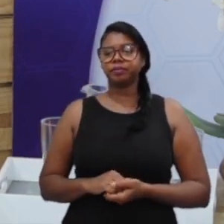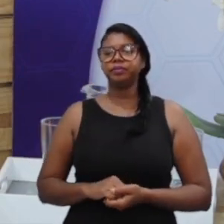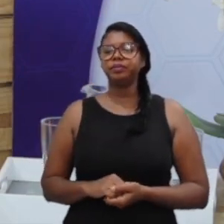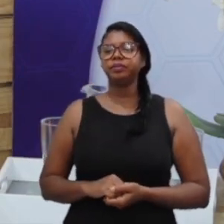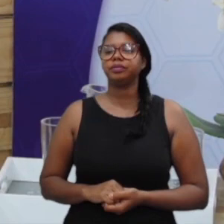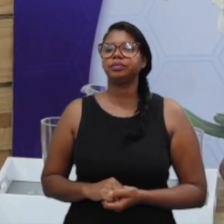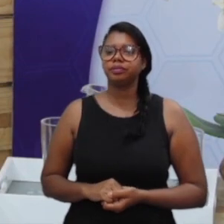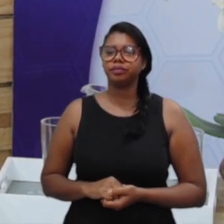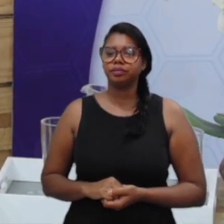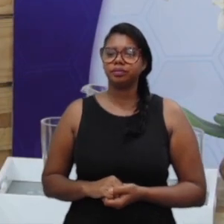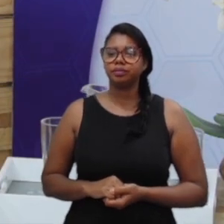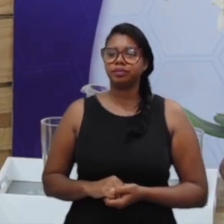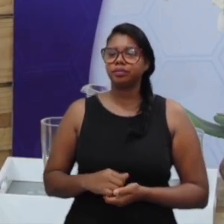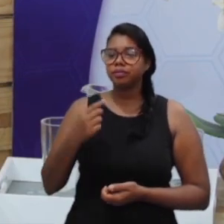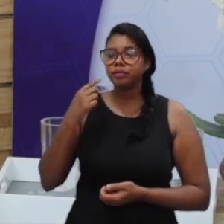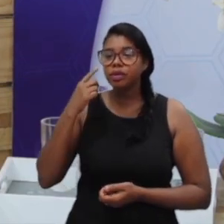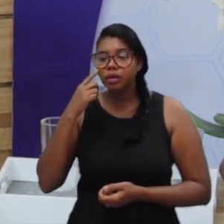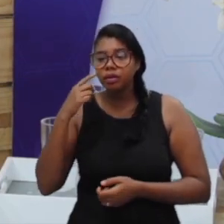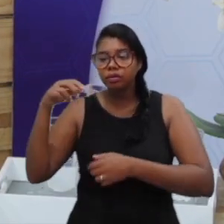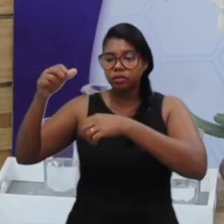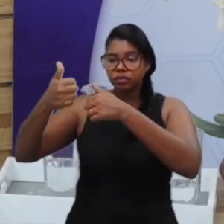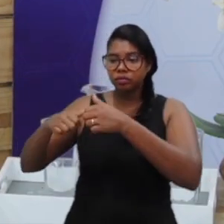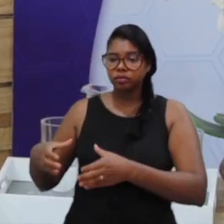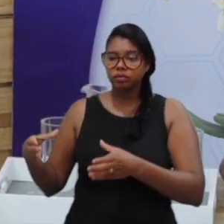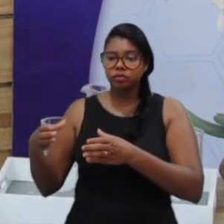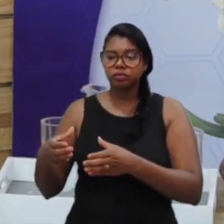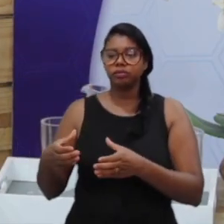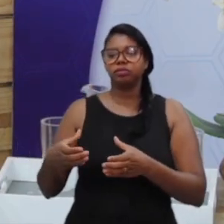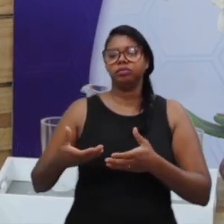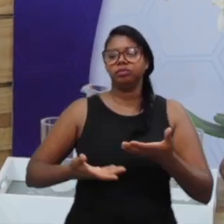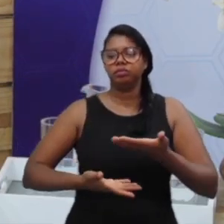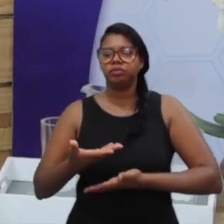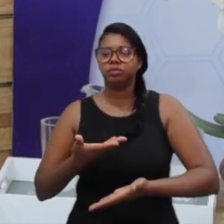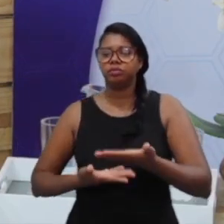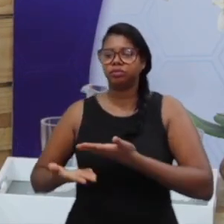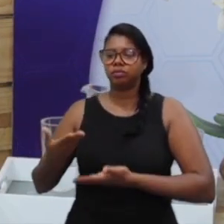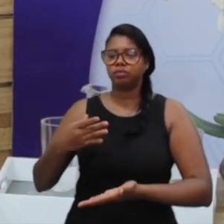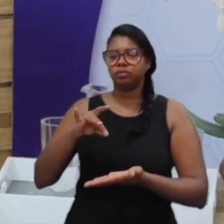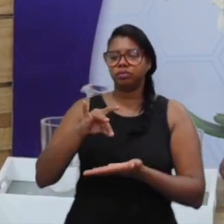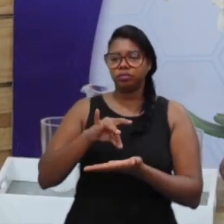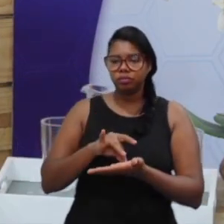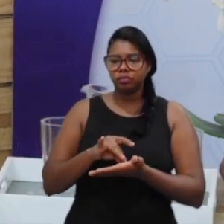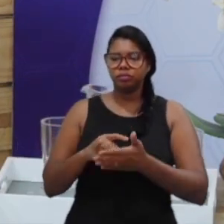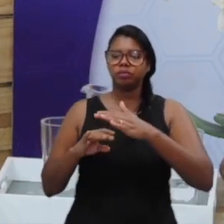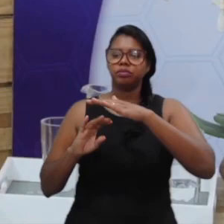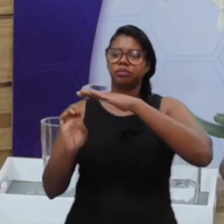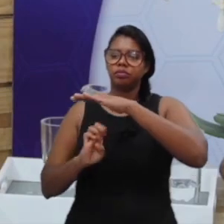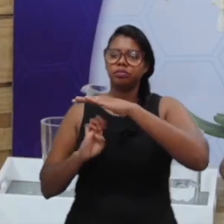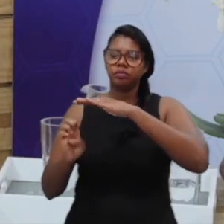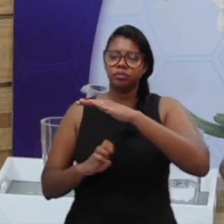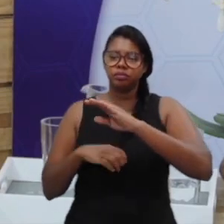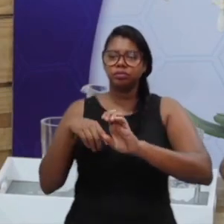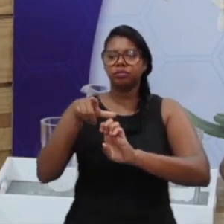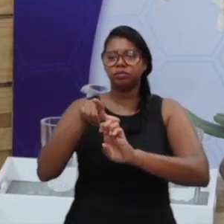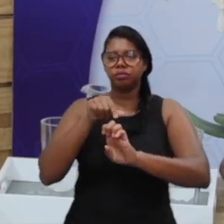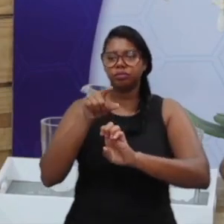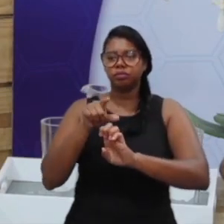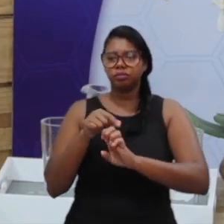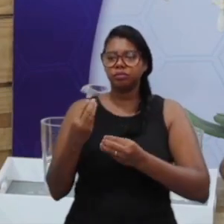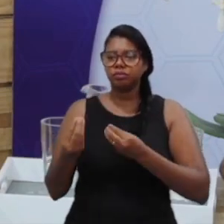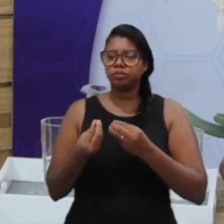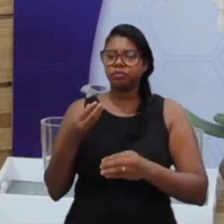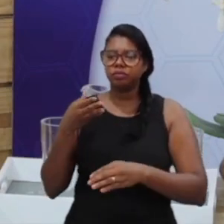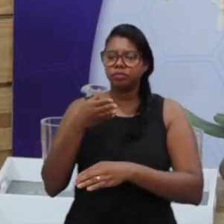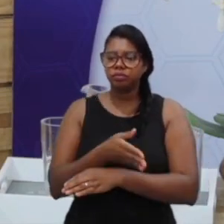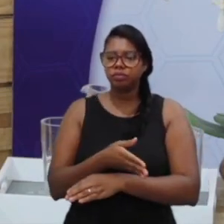bom desempenho das equipes, do serviço que é prestado, e como é que eu chego para uma empresa e